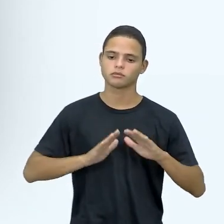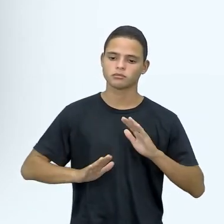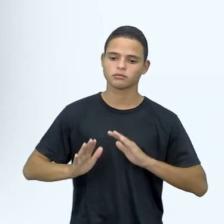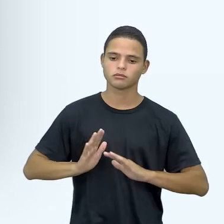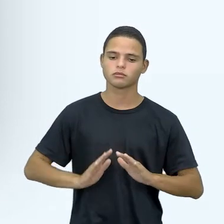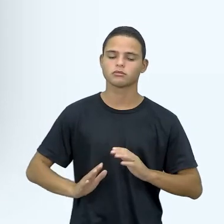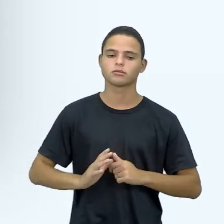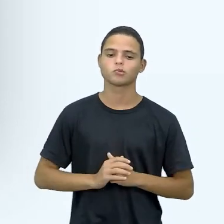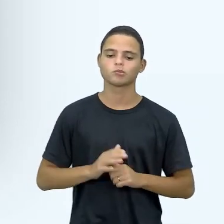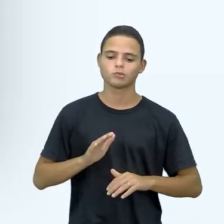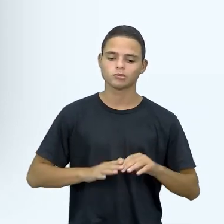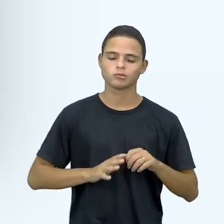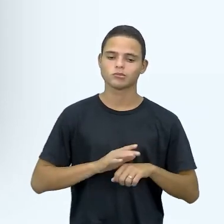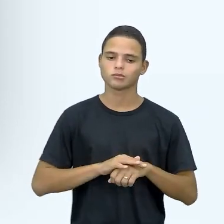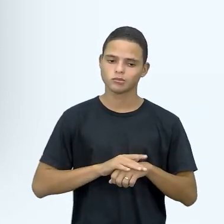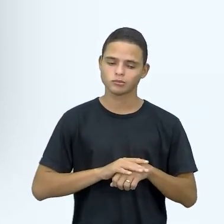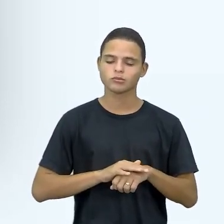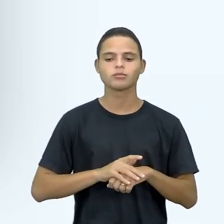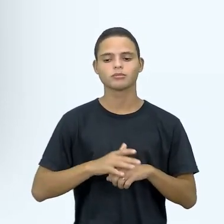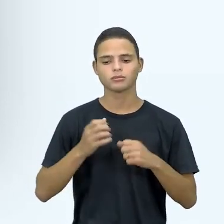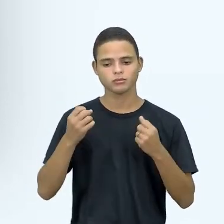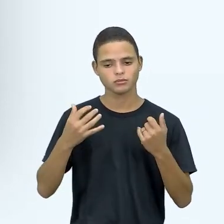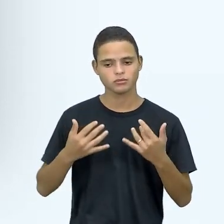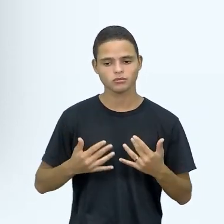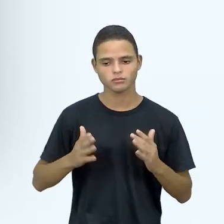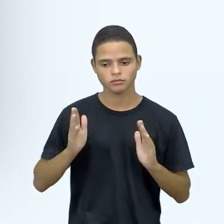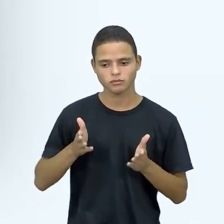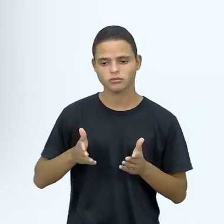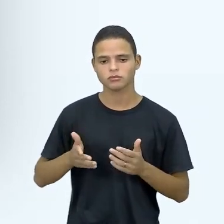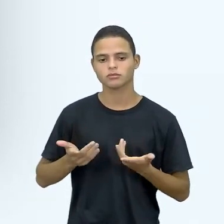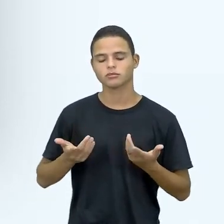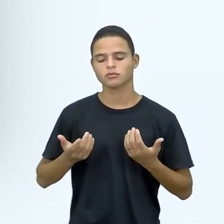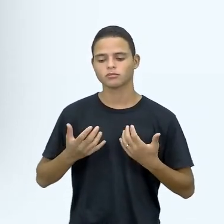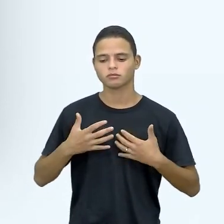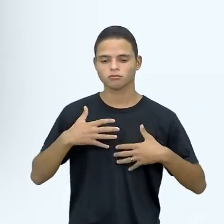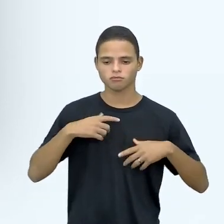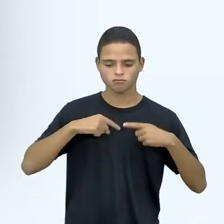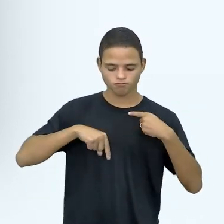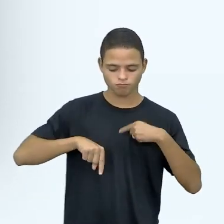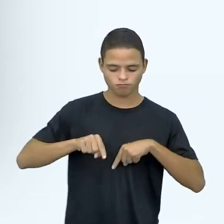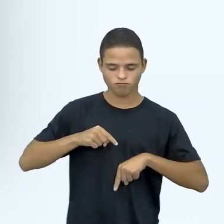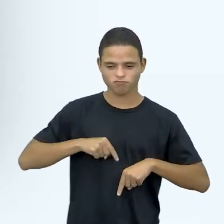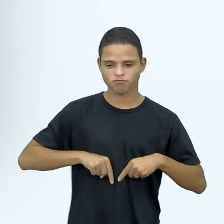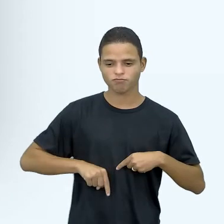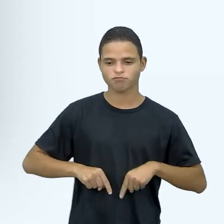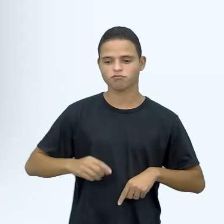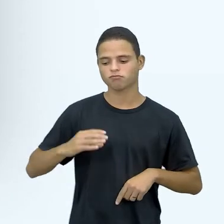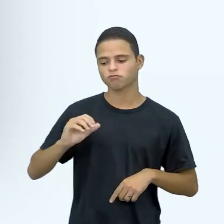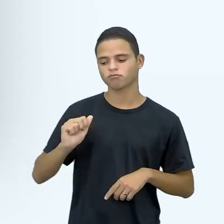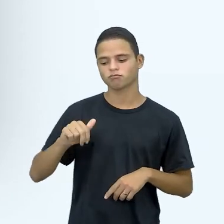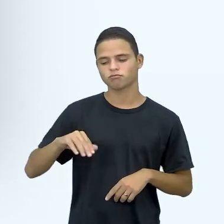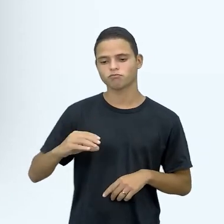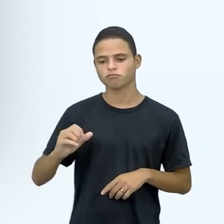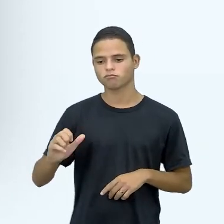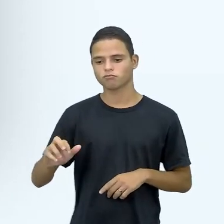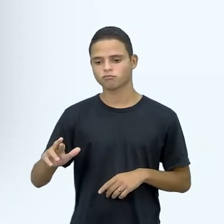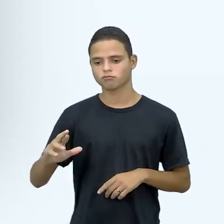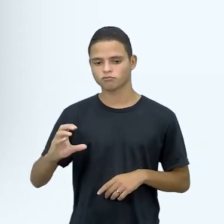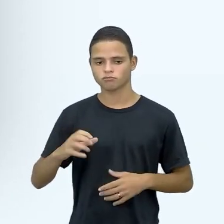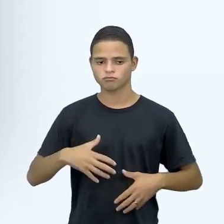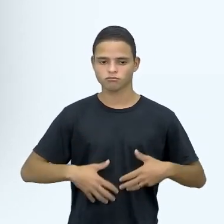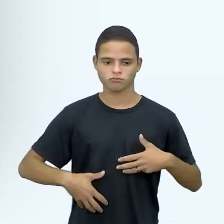tipo de doença, né, como eu já falei anteriormente, o câncer, né, no intestino, né, estar atento frente a isso, né, Priscila?